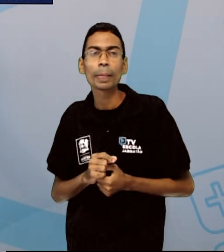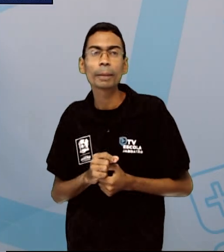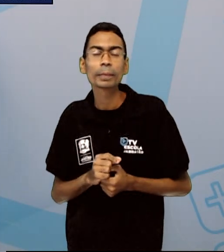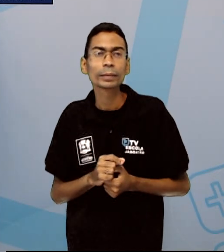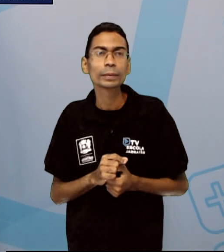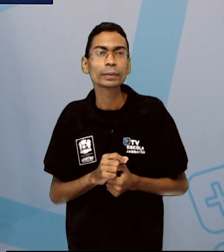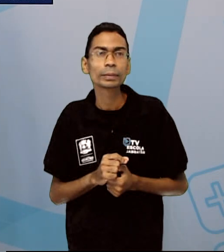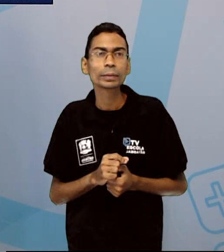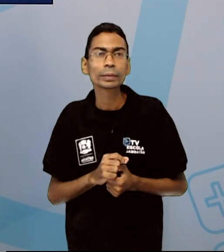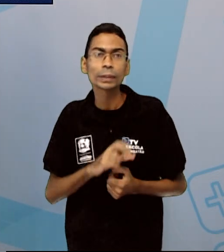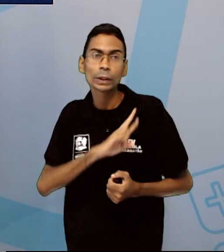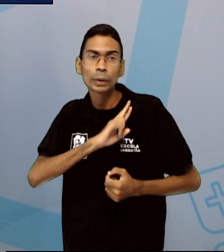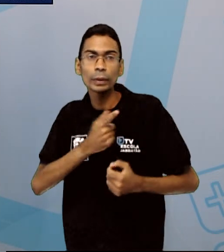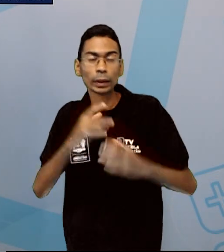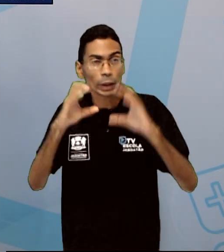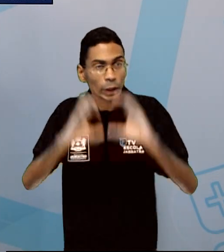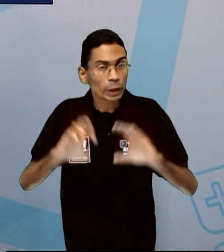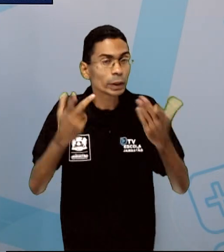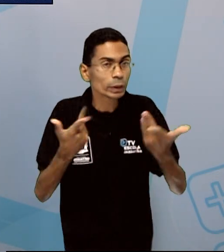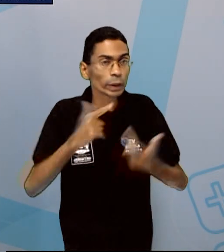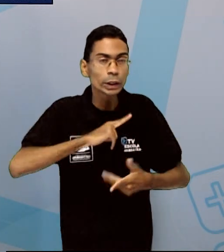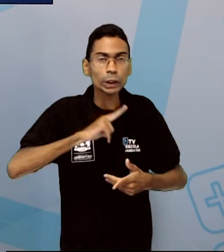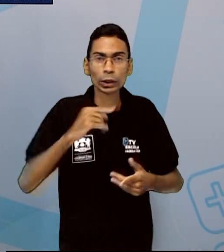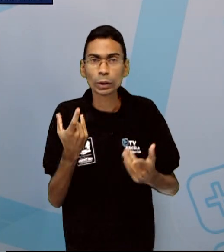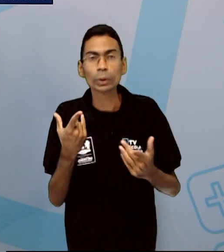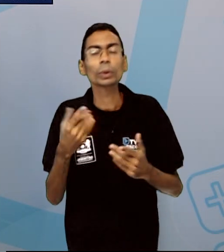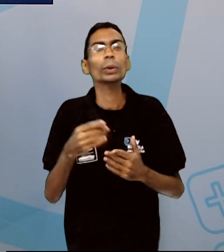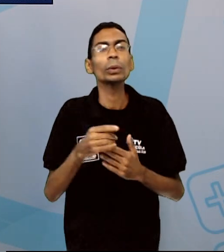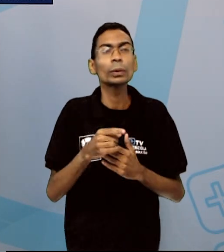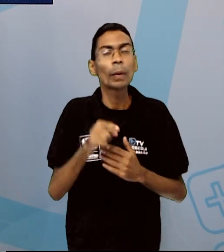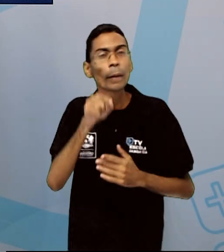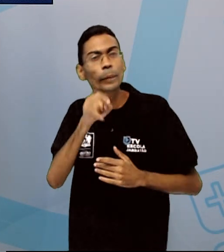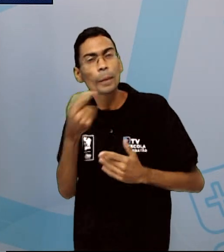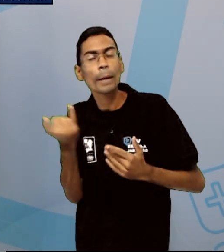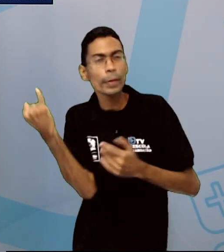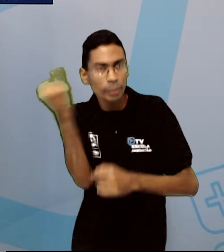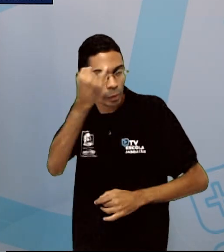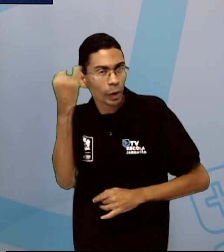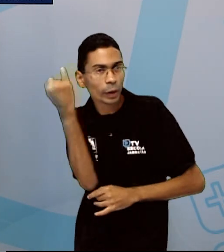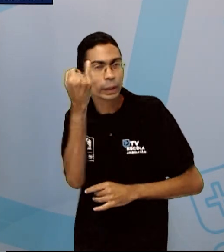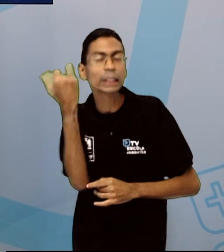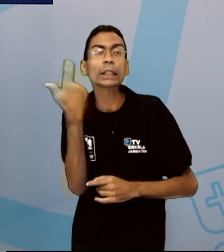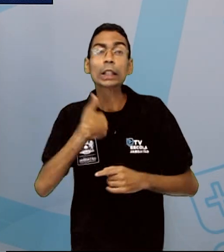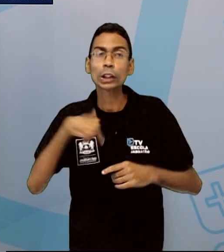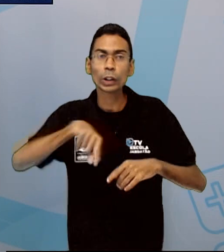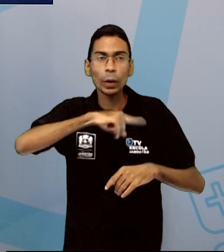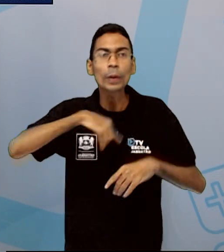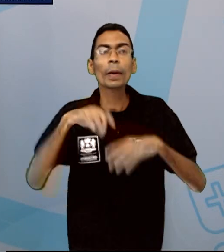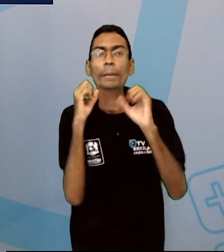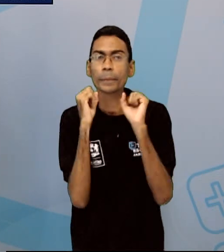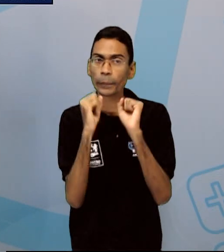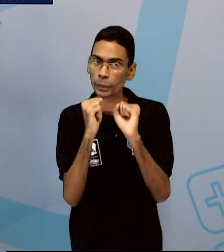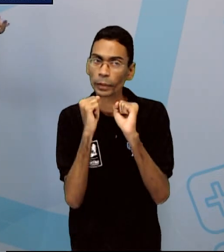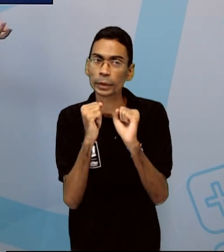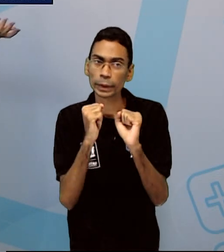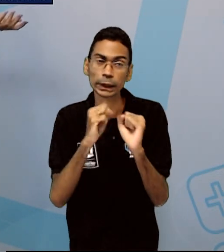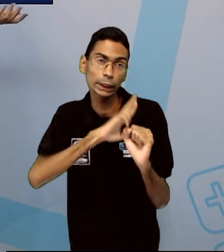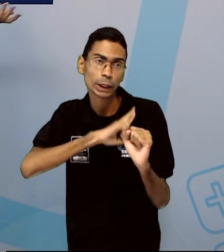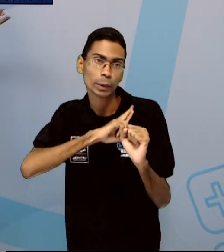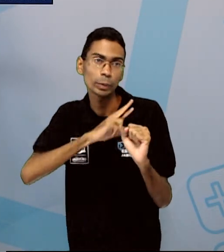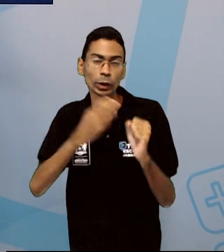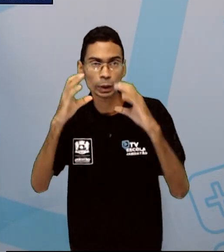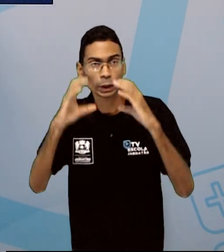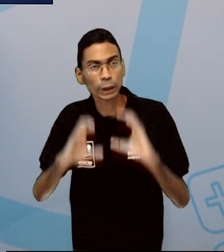Outro item, outro tópico importante que nós também podemos exercer a nossa cidadania é não